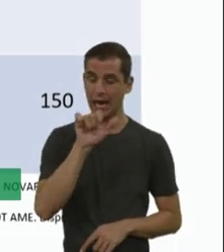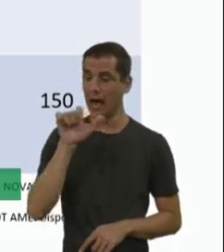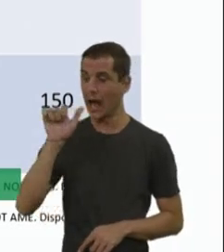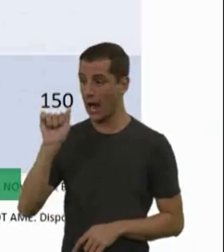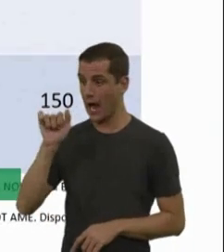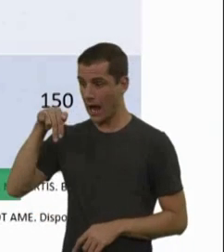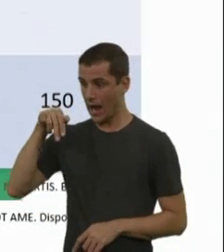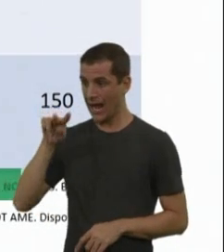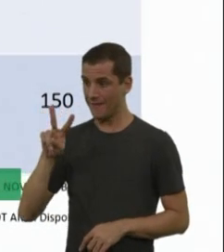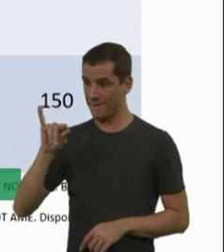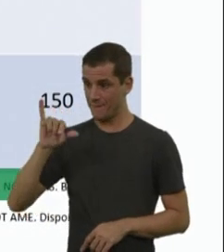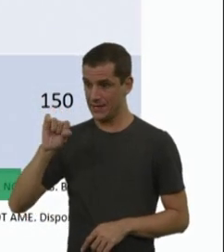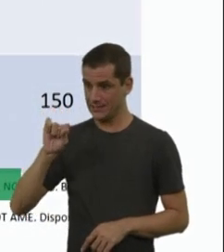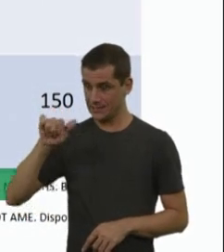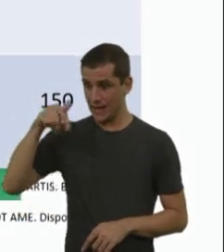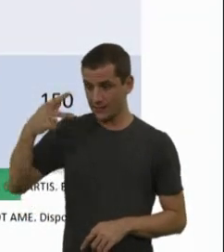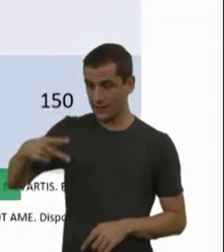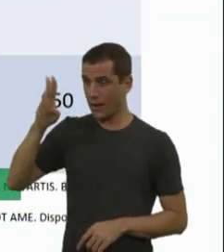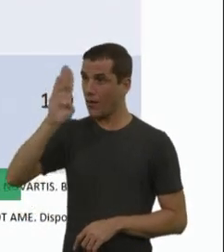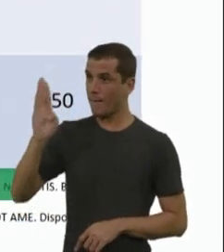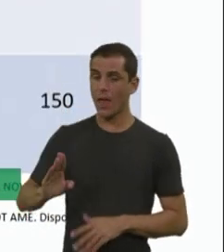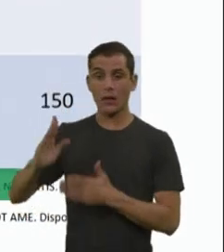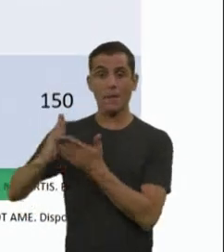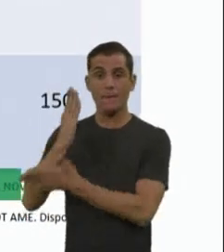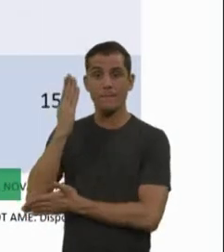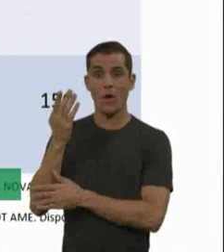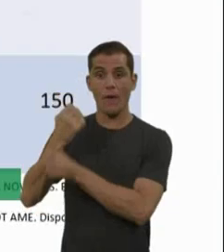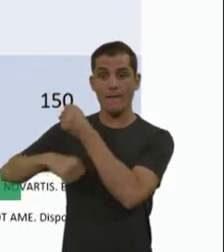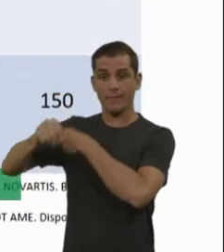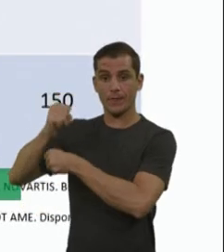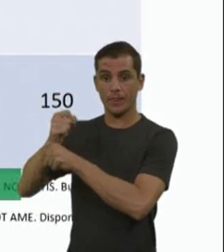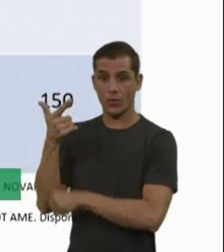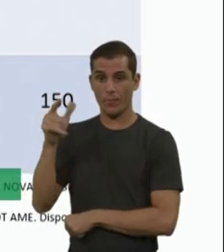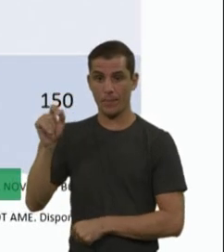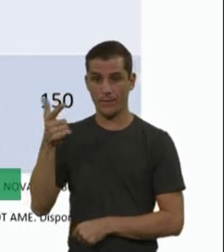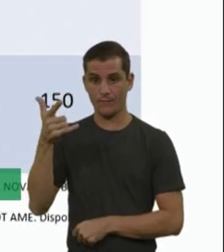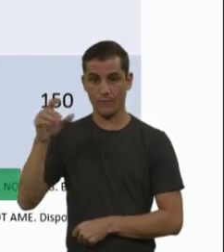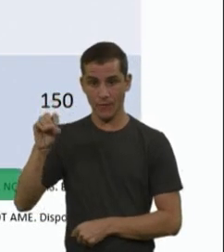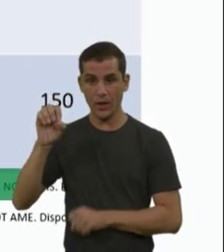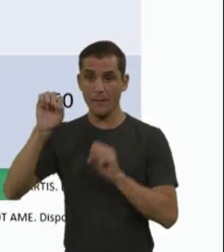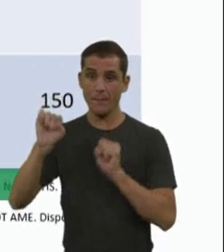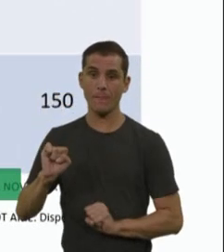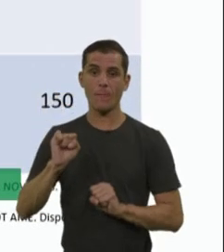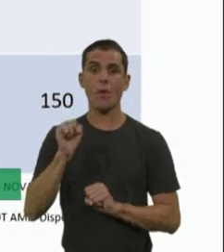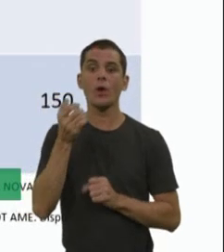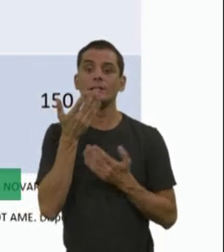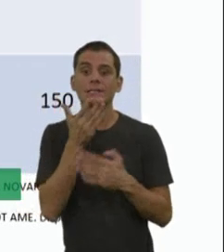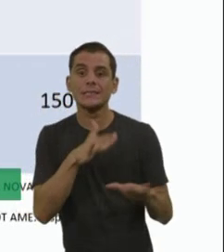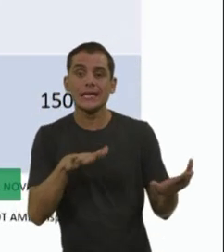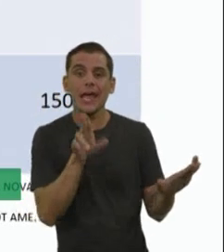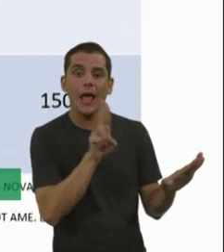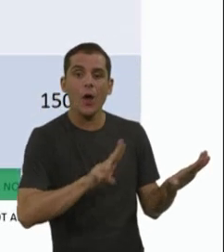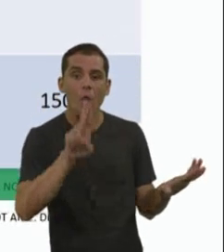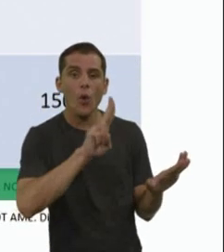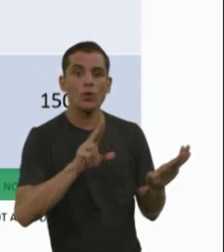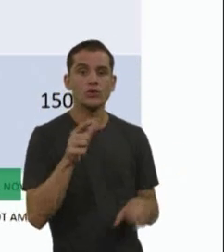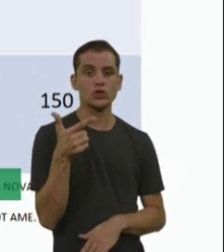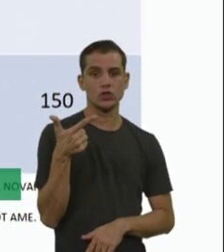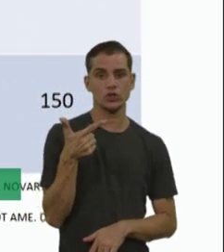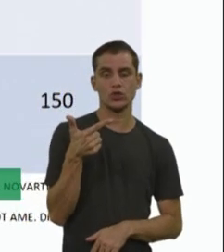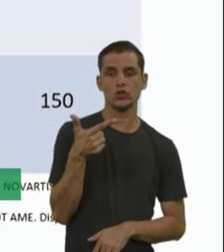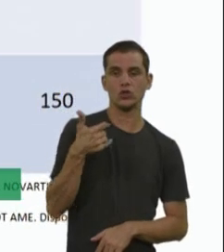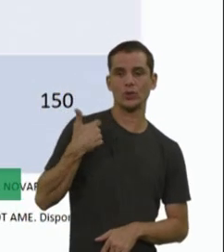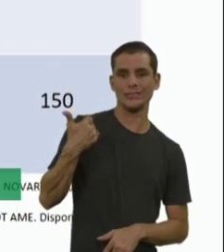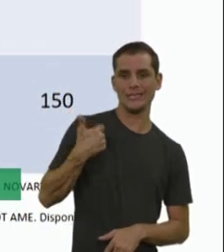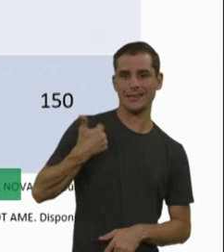então, ele é aprovado para crianças abaixo dos dois anos de idade. Então, como a gente falou, é a terapia gênica usando um vetor AV9